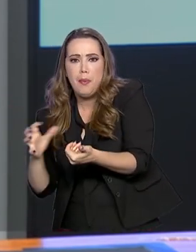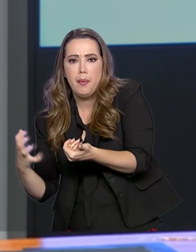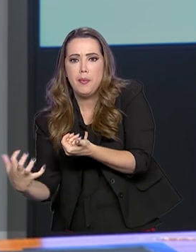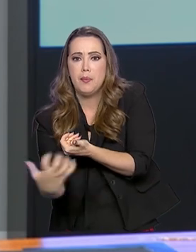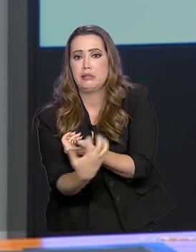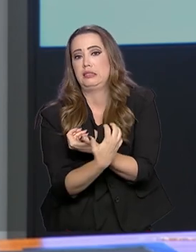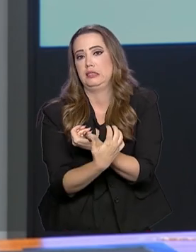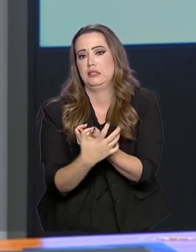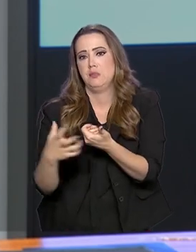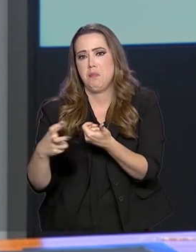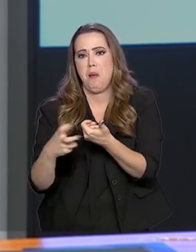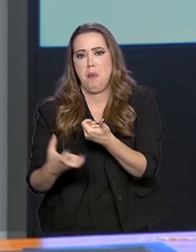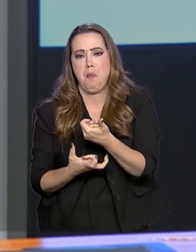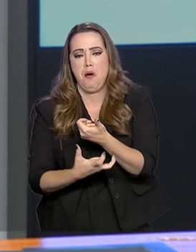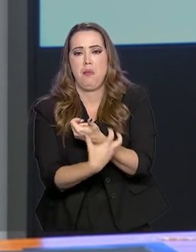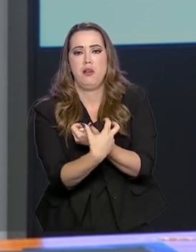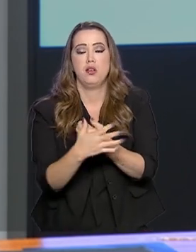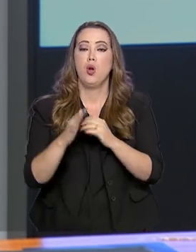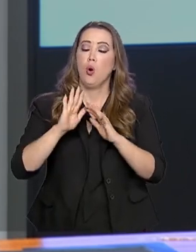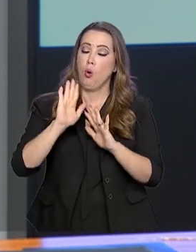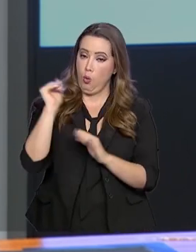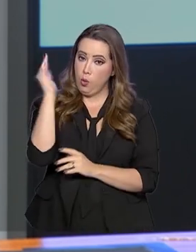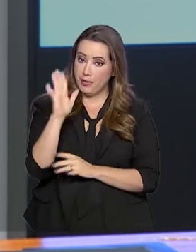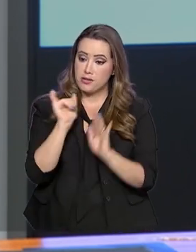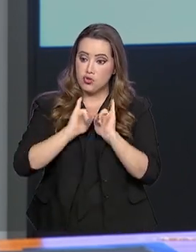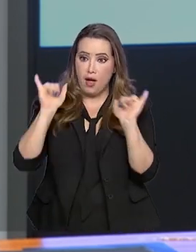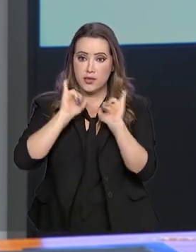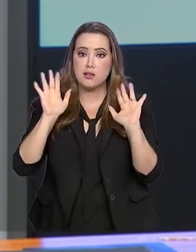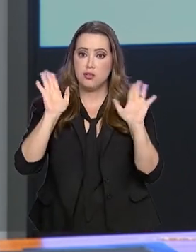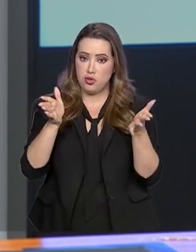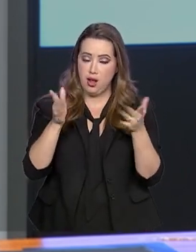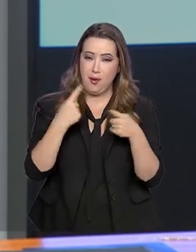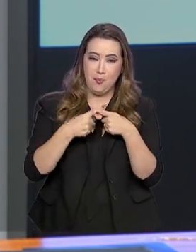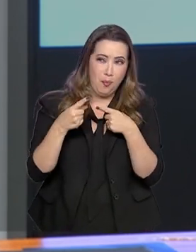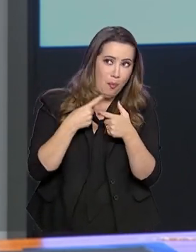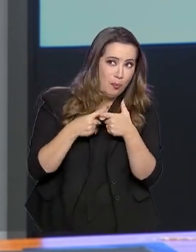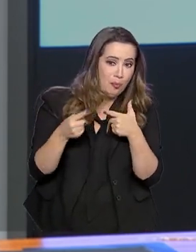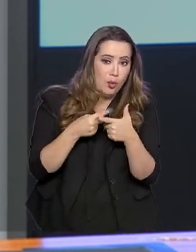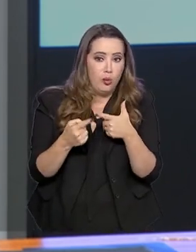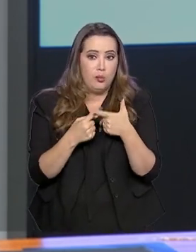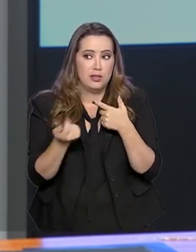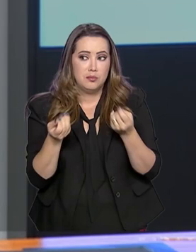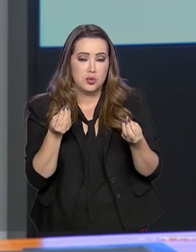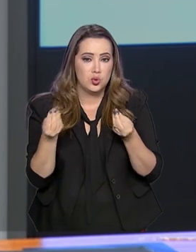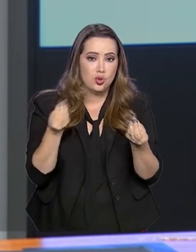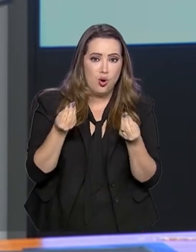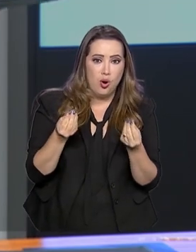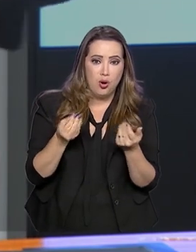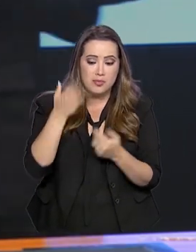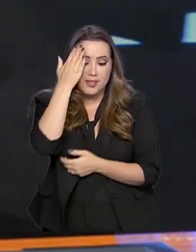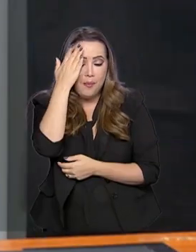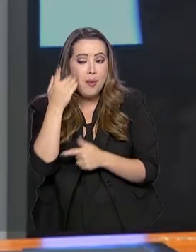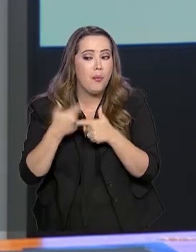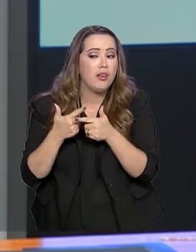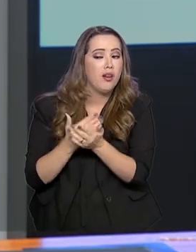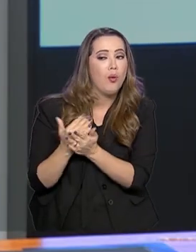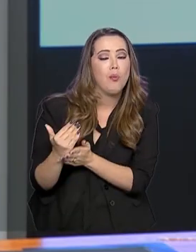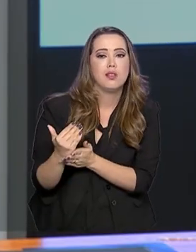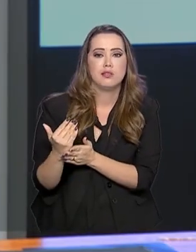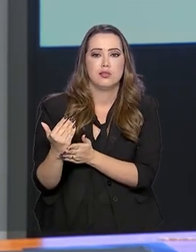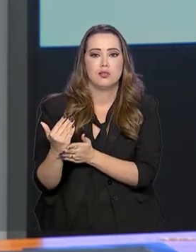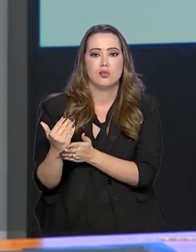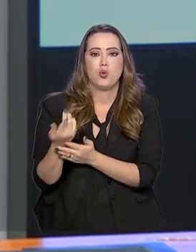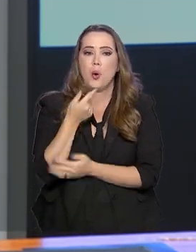continentes. O Brasil já vinha alertando para isso pela complicação que era de se fazer nexo causal de estados